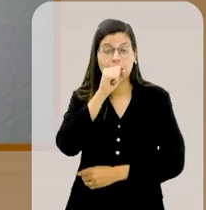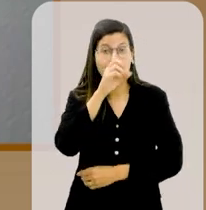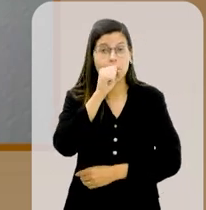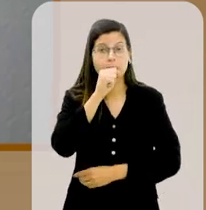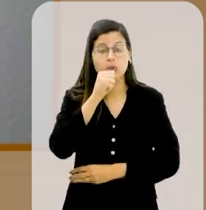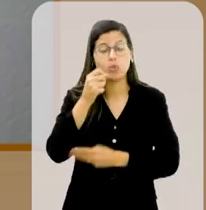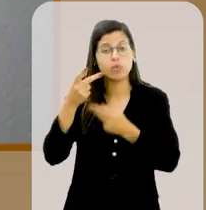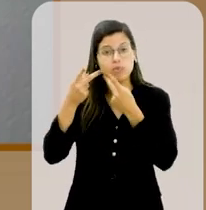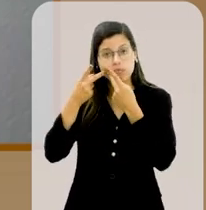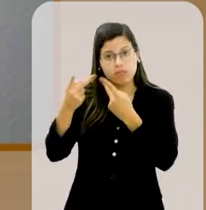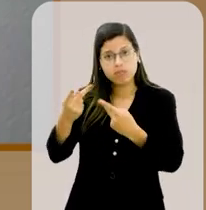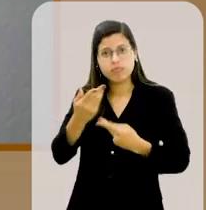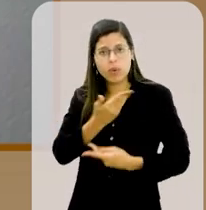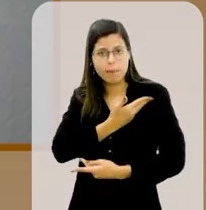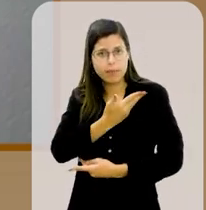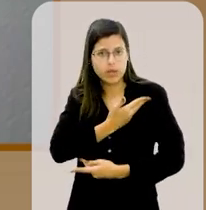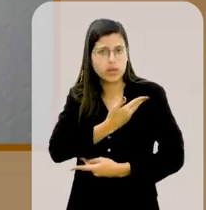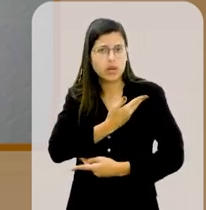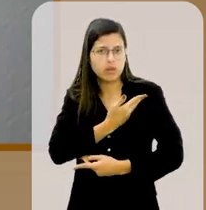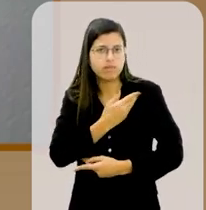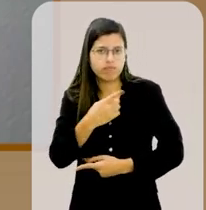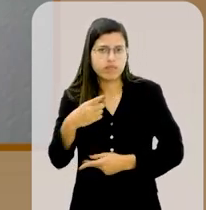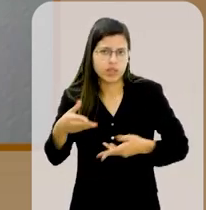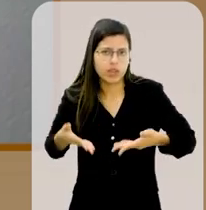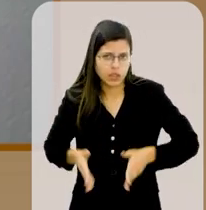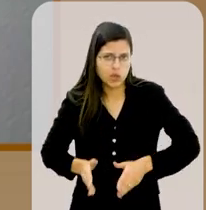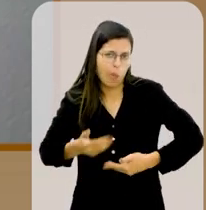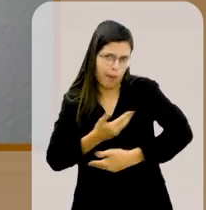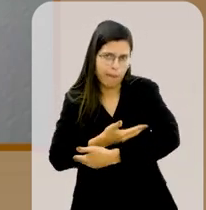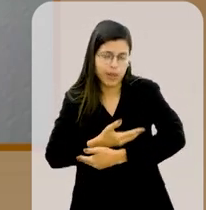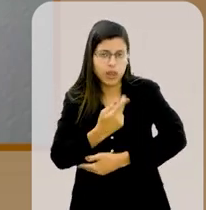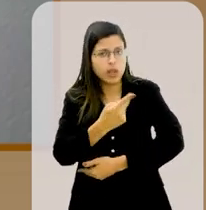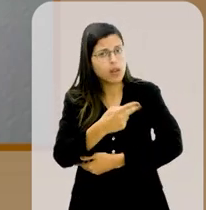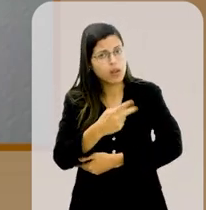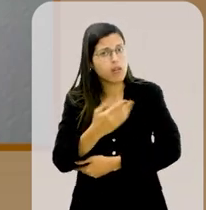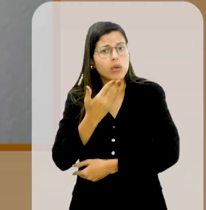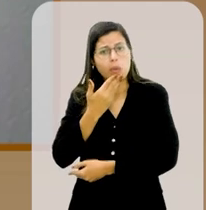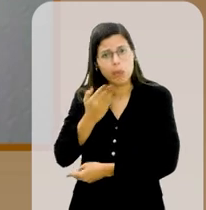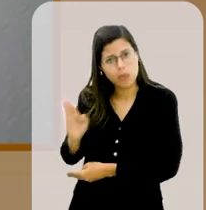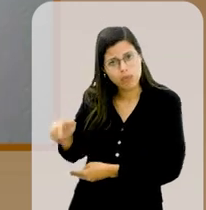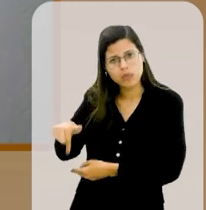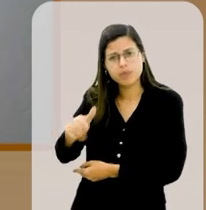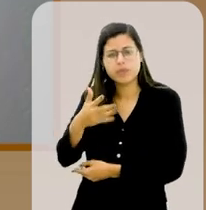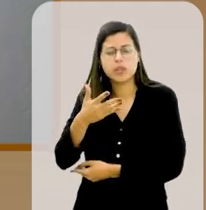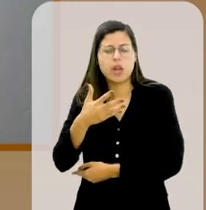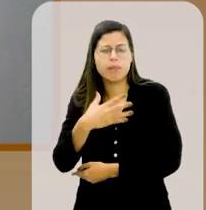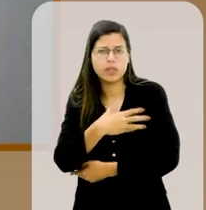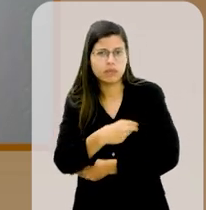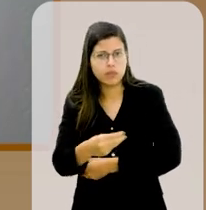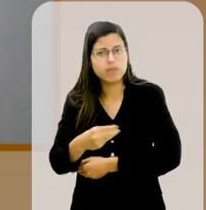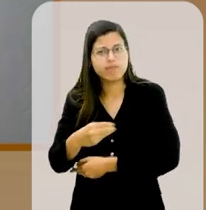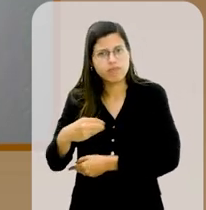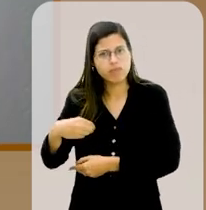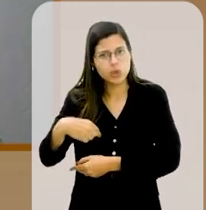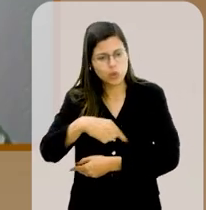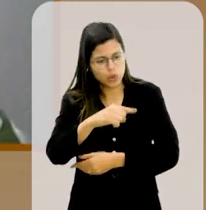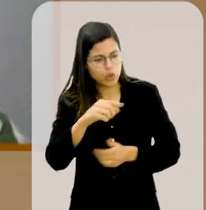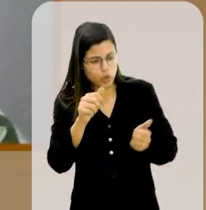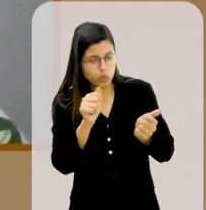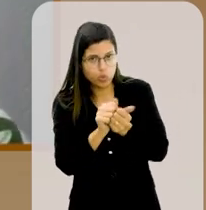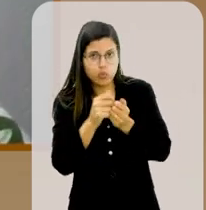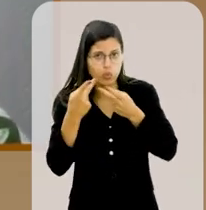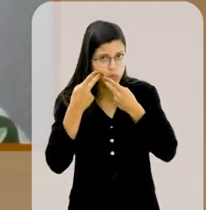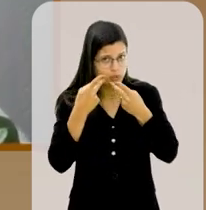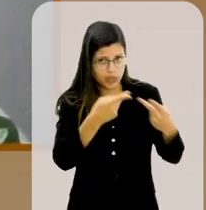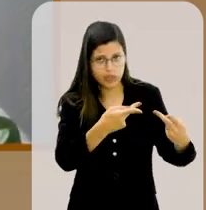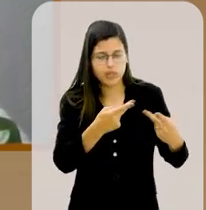eu queria visitar uma amiga minha que teve bebê. E eu prometi às meninas de ir com você até lá, para a